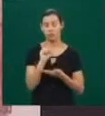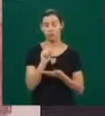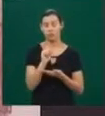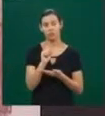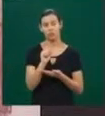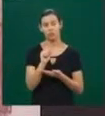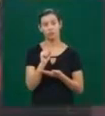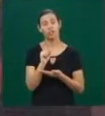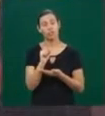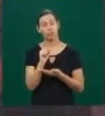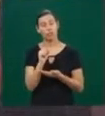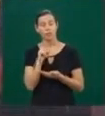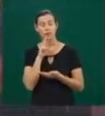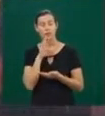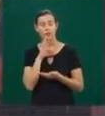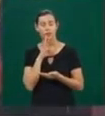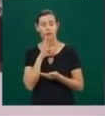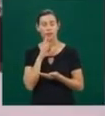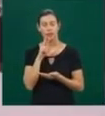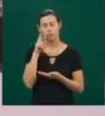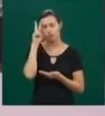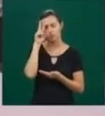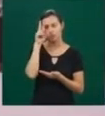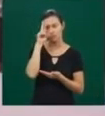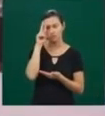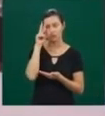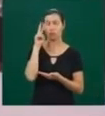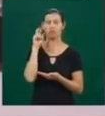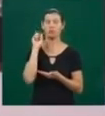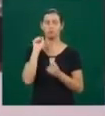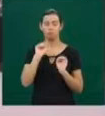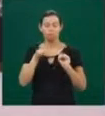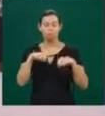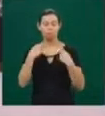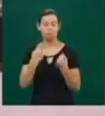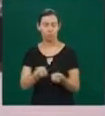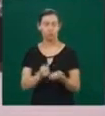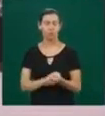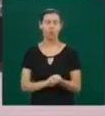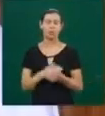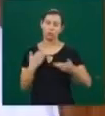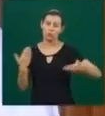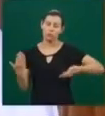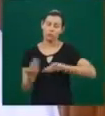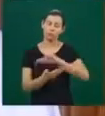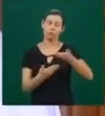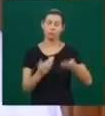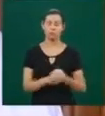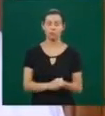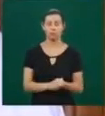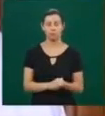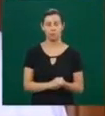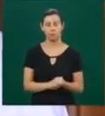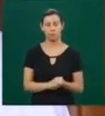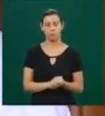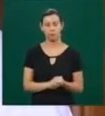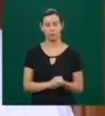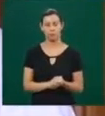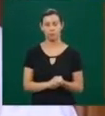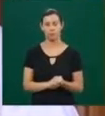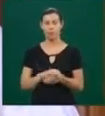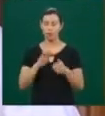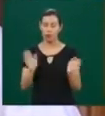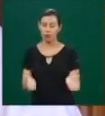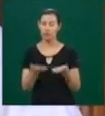histórias de superação, momentos, compartilhar um pouco da essência de cada um. O incentivo ainda é tudo na vida nossa.